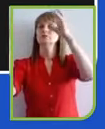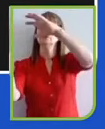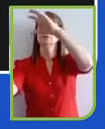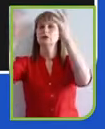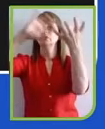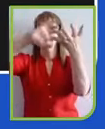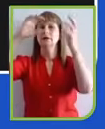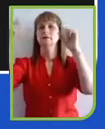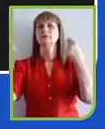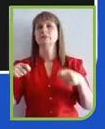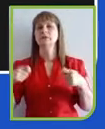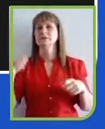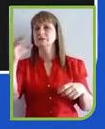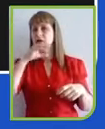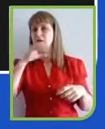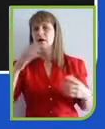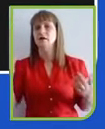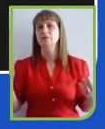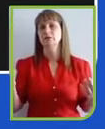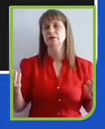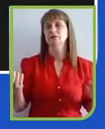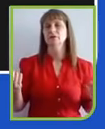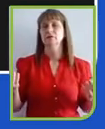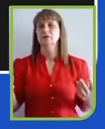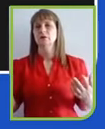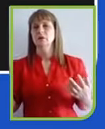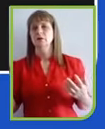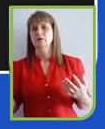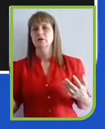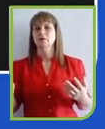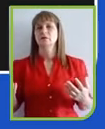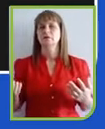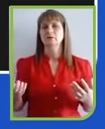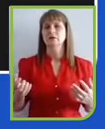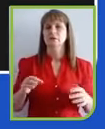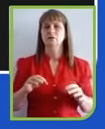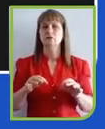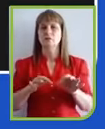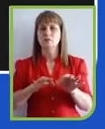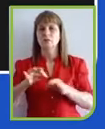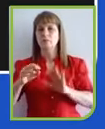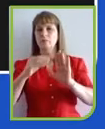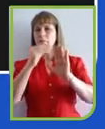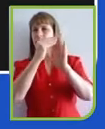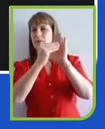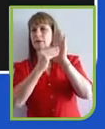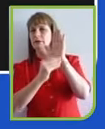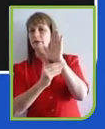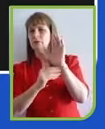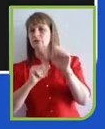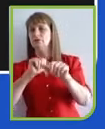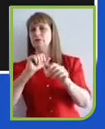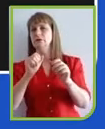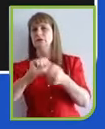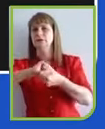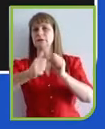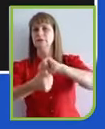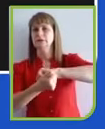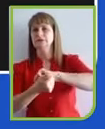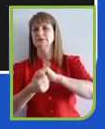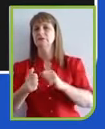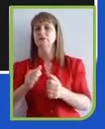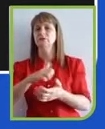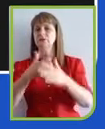tende a crescer. Planos de mitigação e adaptação de governos e empresas, crédito de carbono está